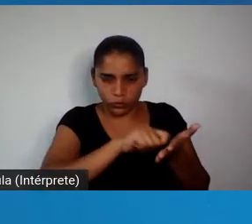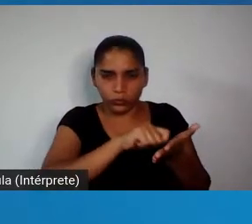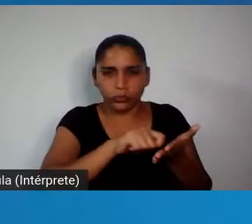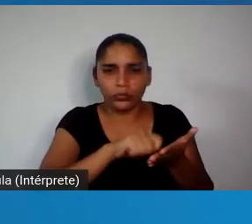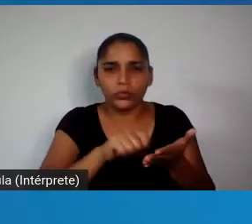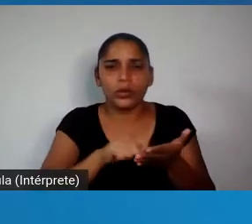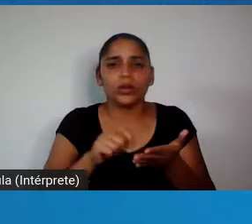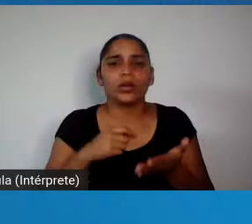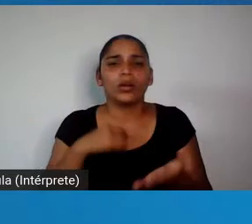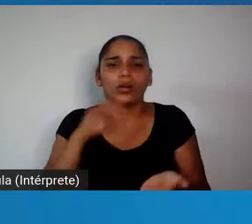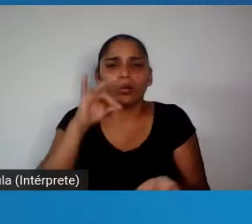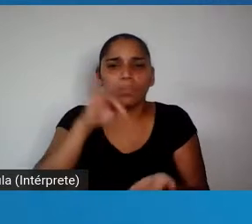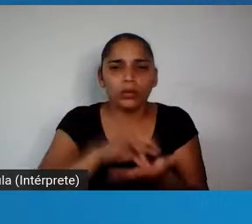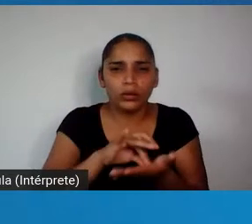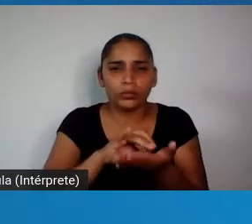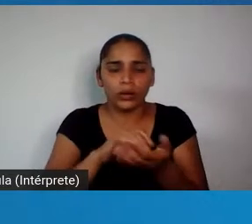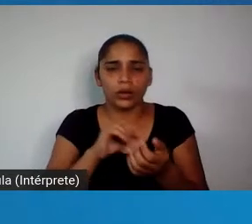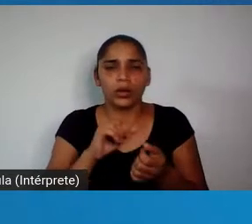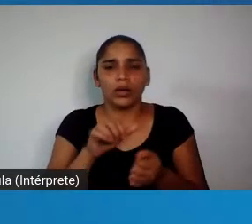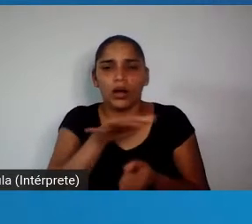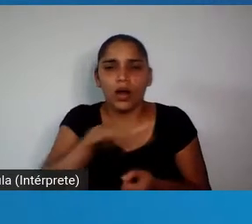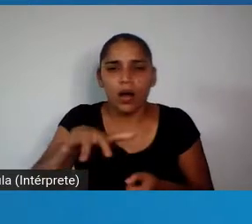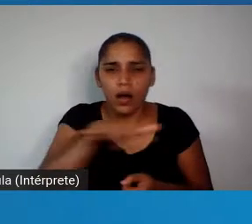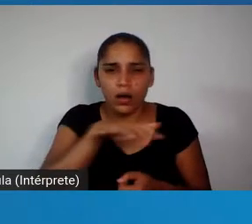que eu falava, olha, no campo das vacinas,